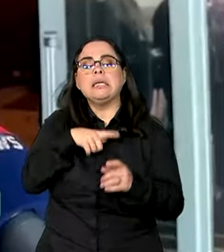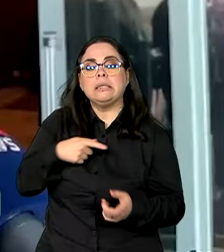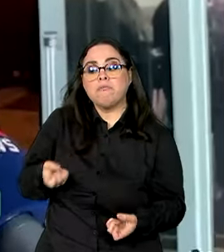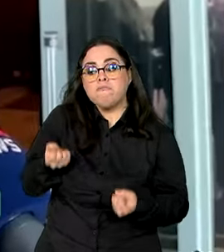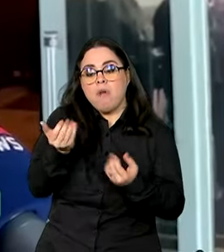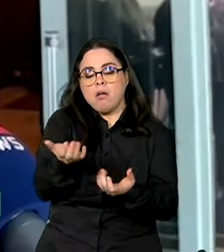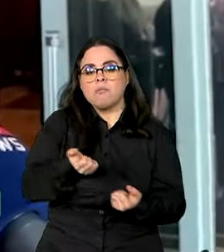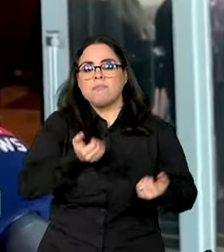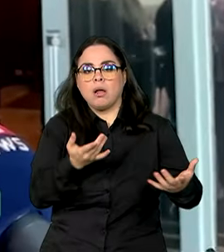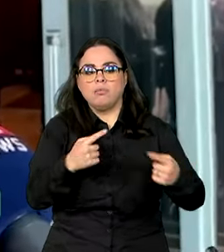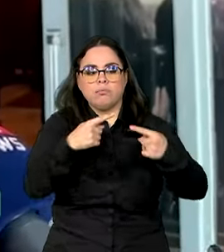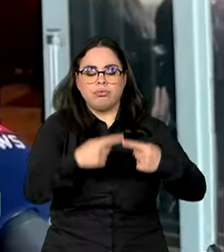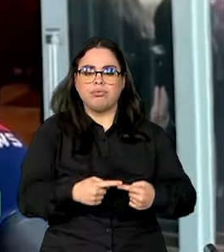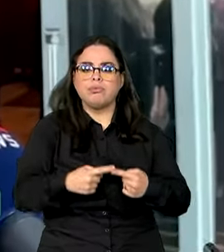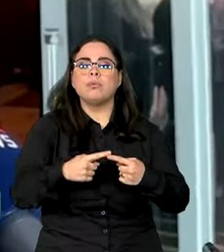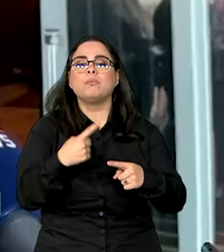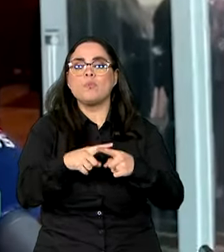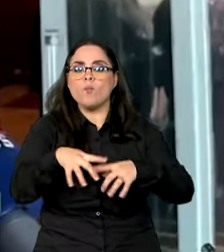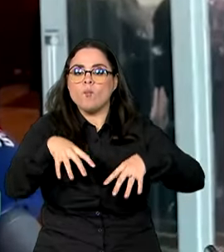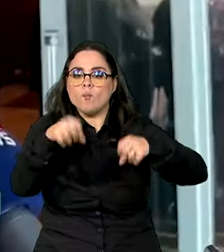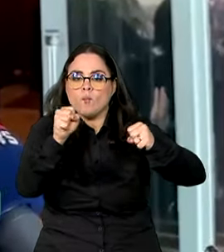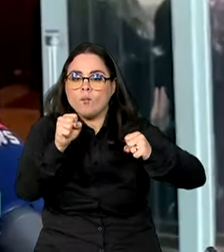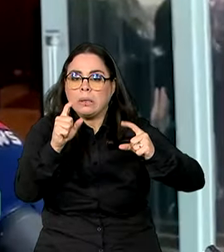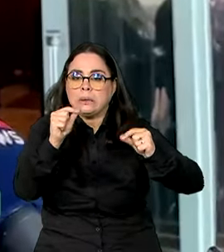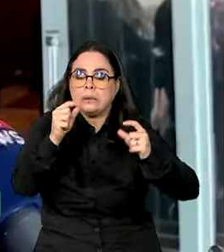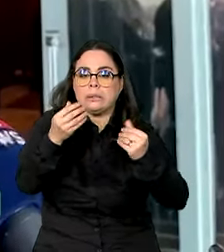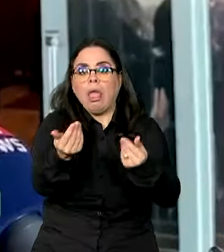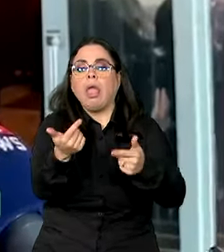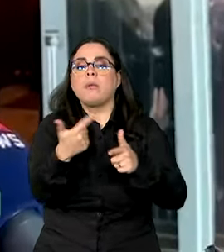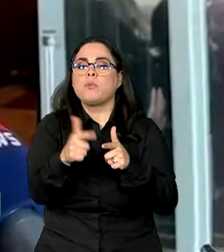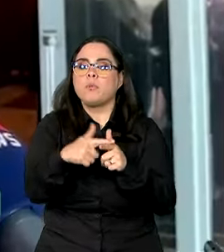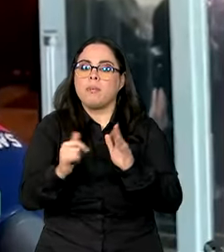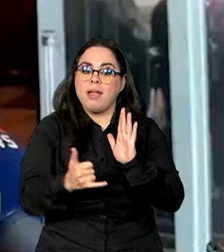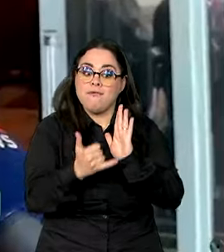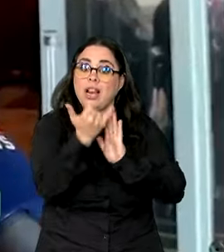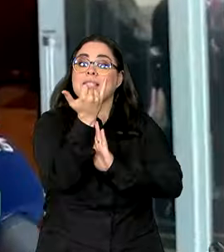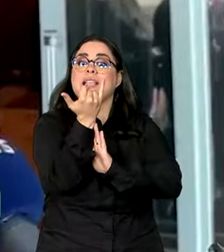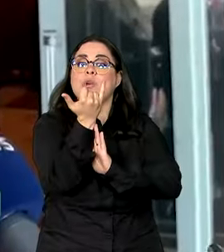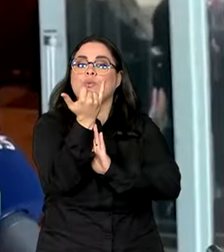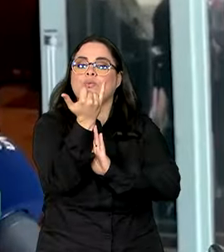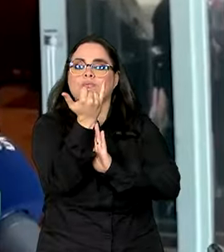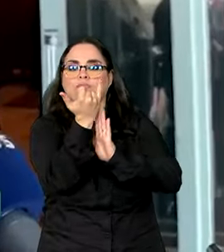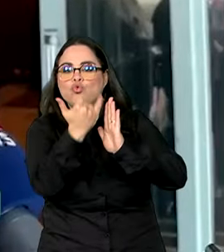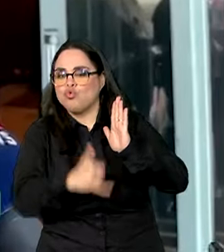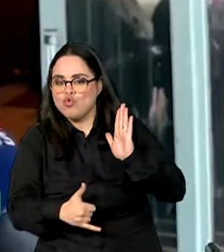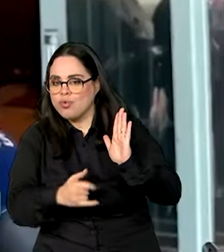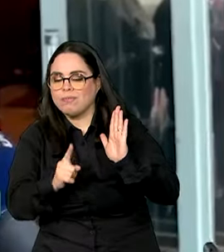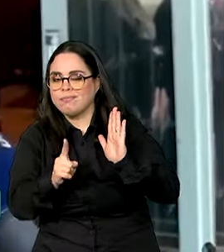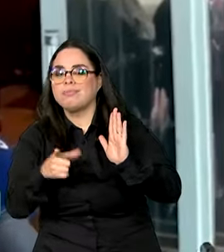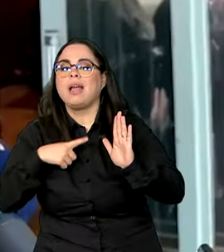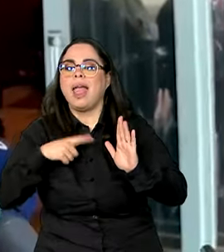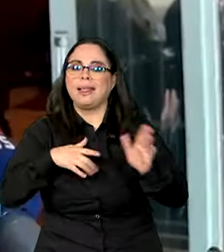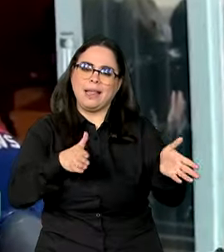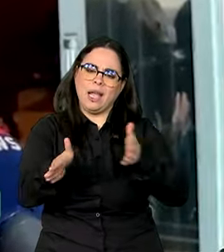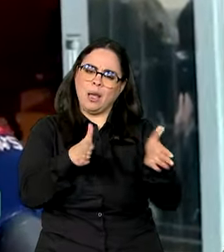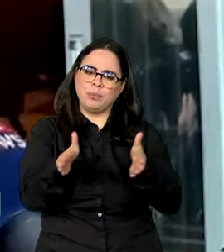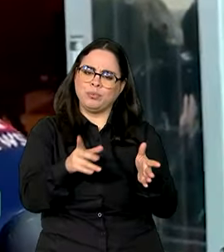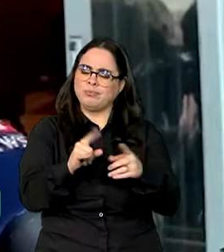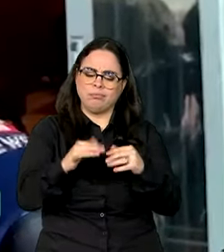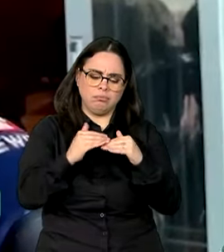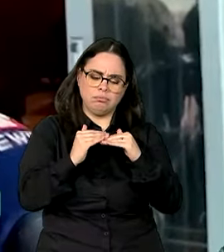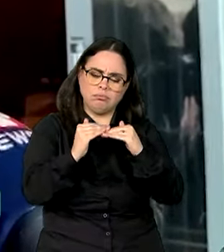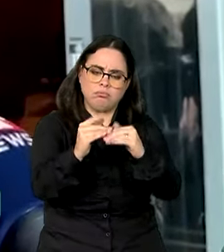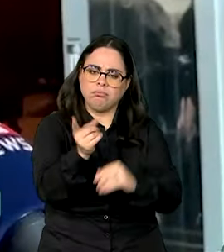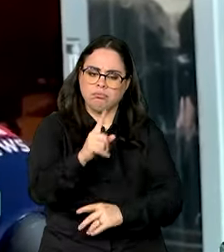em virtude da seca que traz problemas para a inflação, mas é temporário, não uma coisa que vai